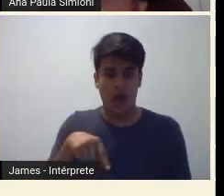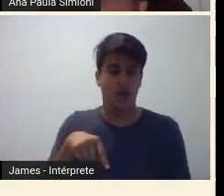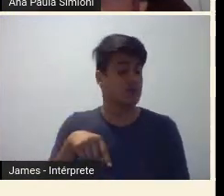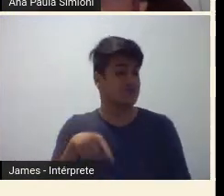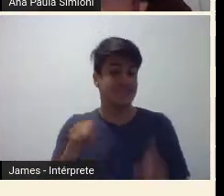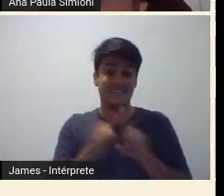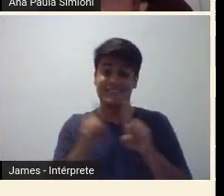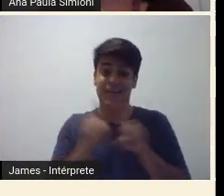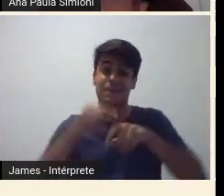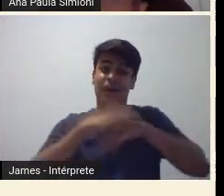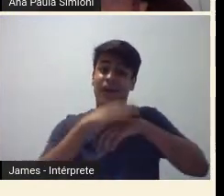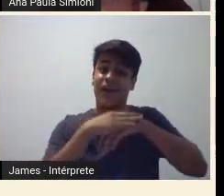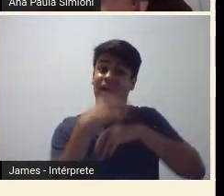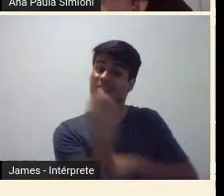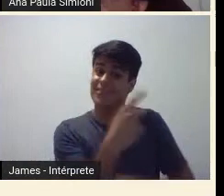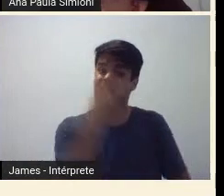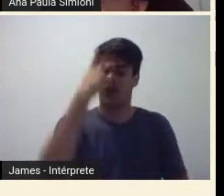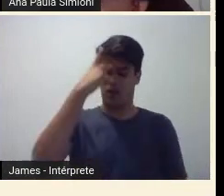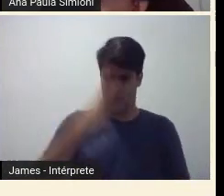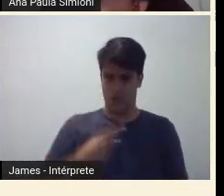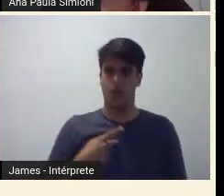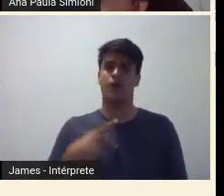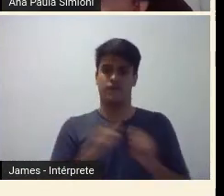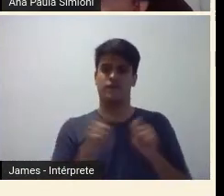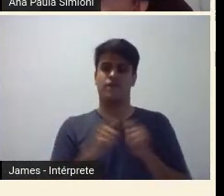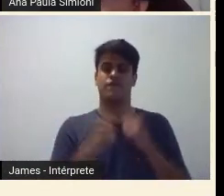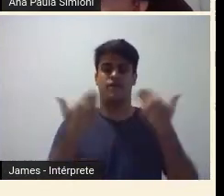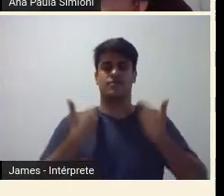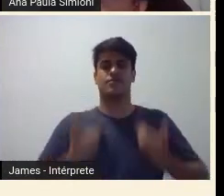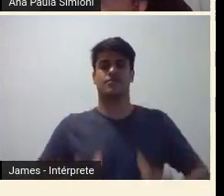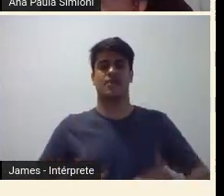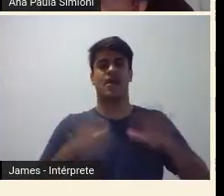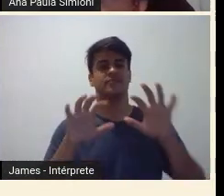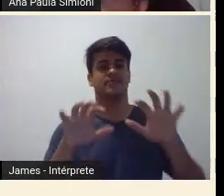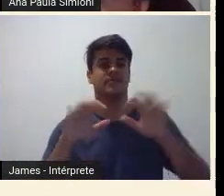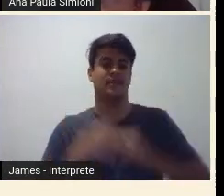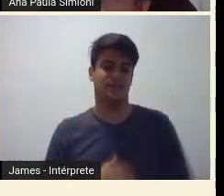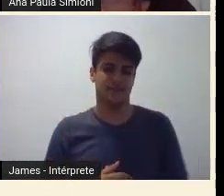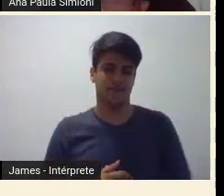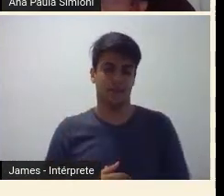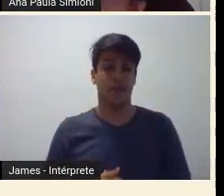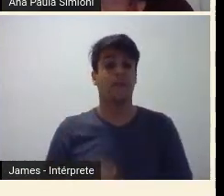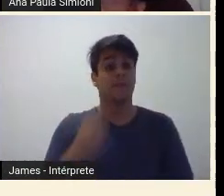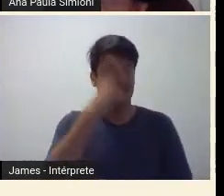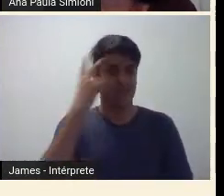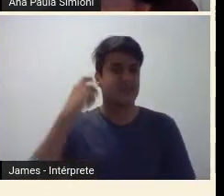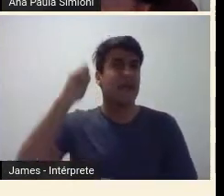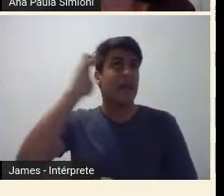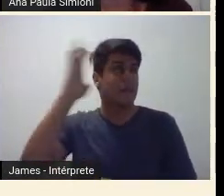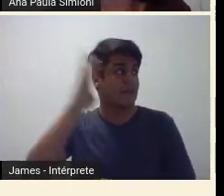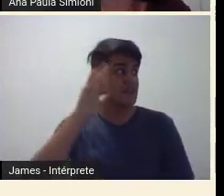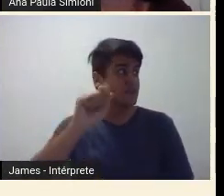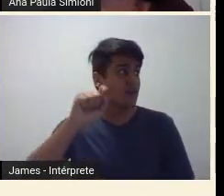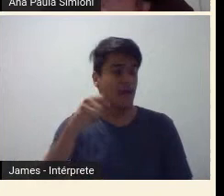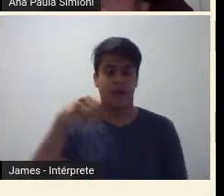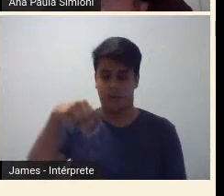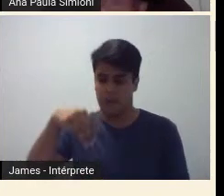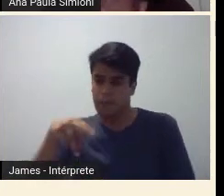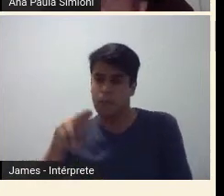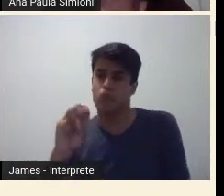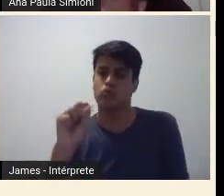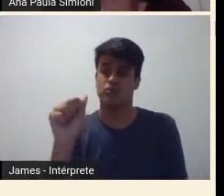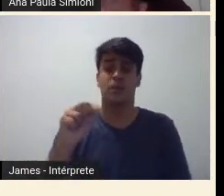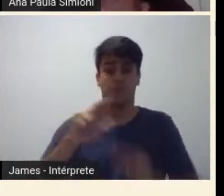se autoconstruiu assim também. Esse imaginário foi feito também com a ação, com a agência realmente da